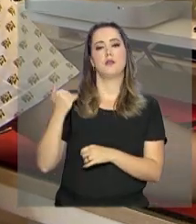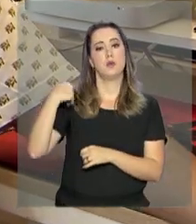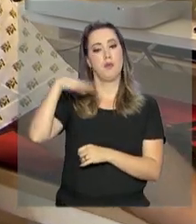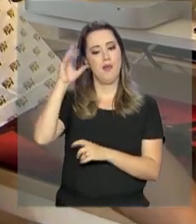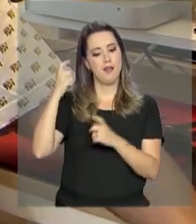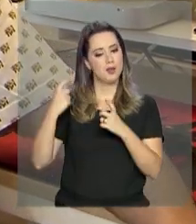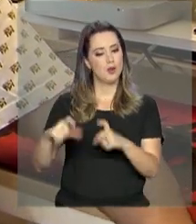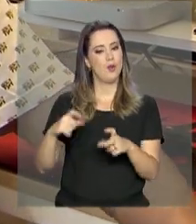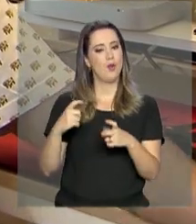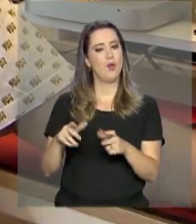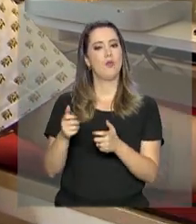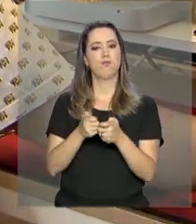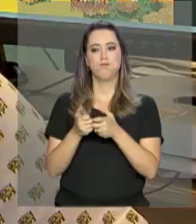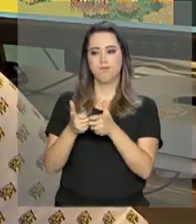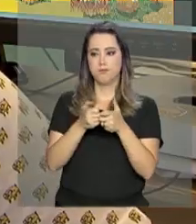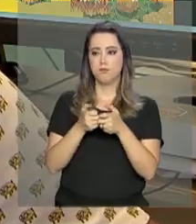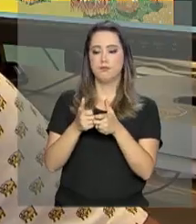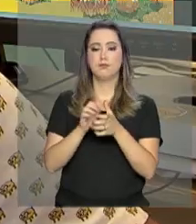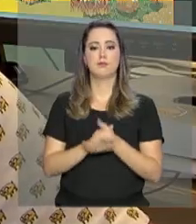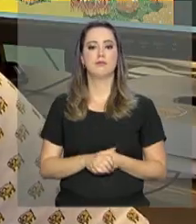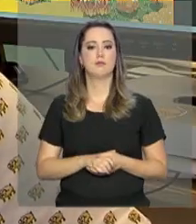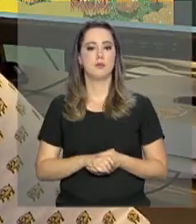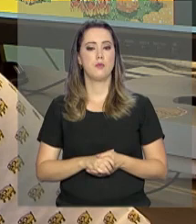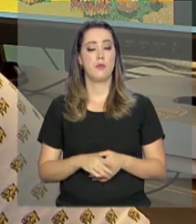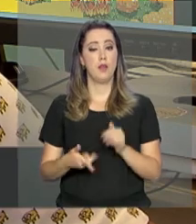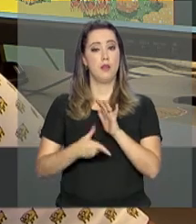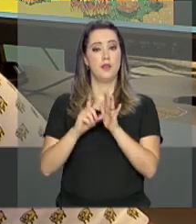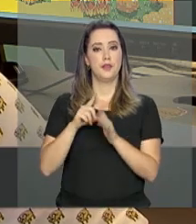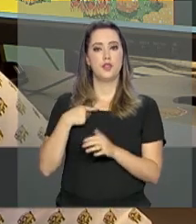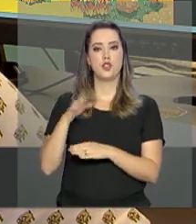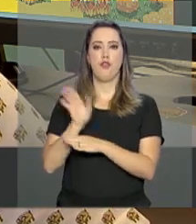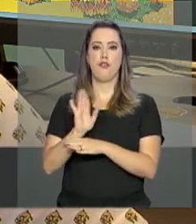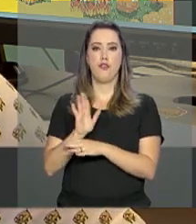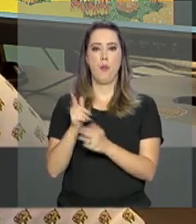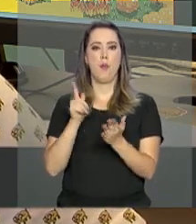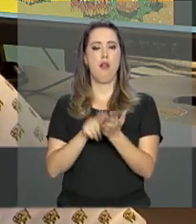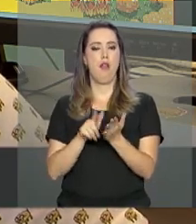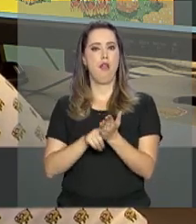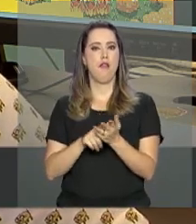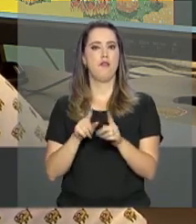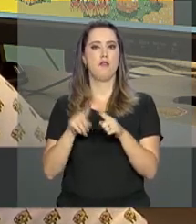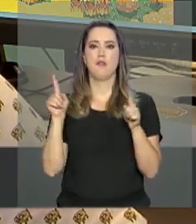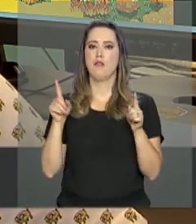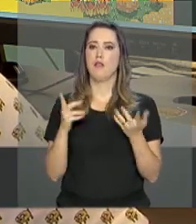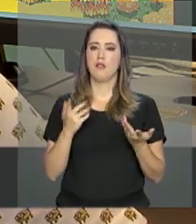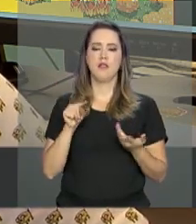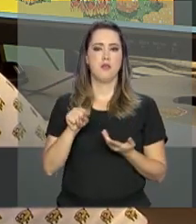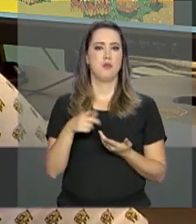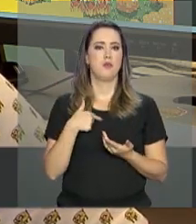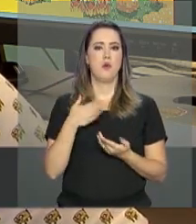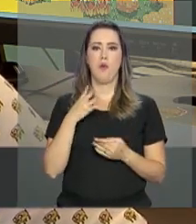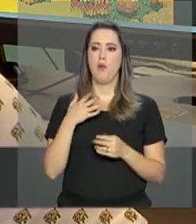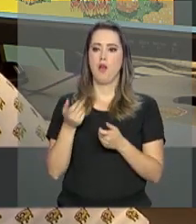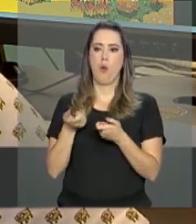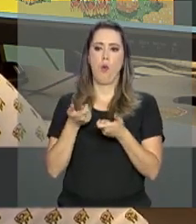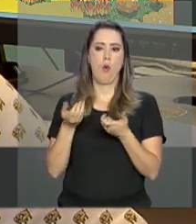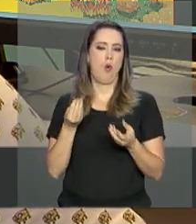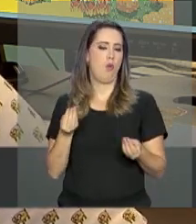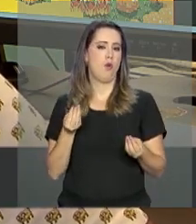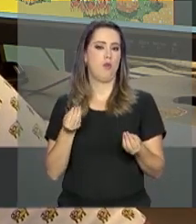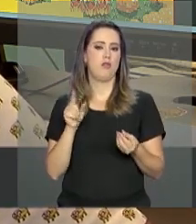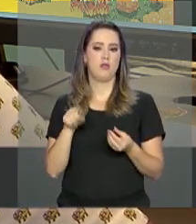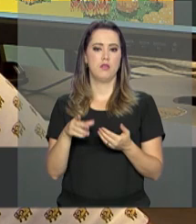espaço para os games. Antigamente a gente tinha filme, tem livro, mas essas são mídias que você não tem controle sobre.